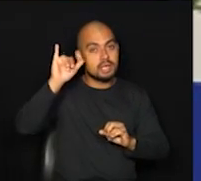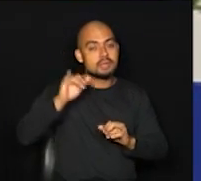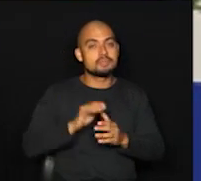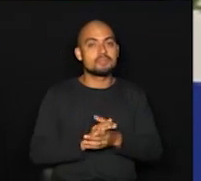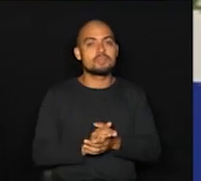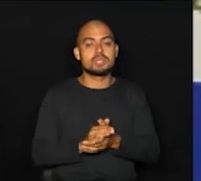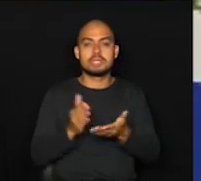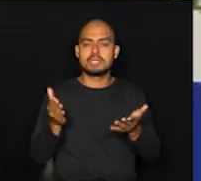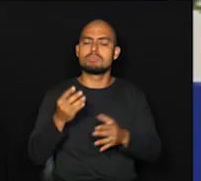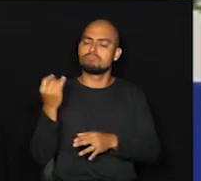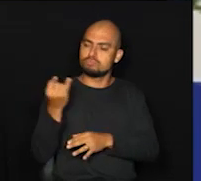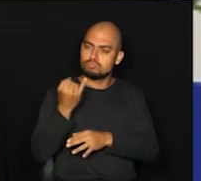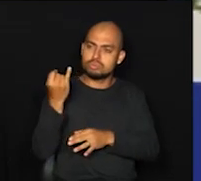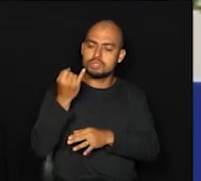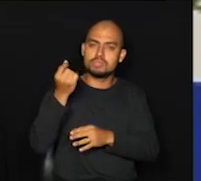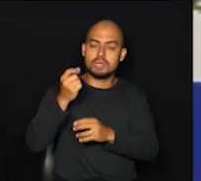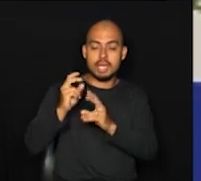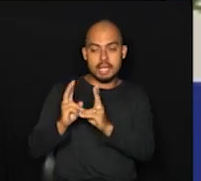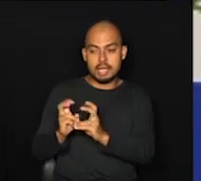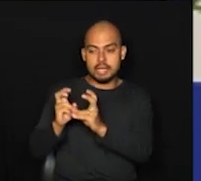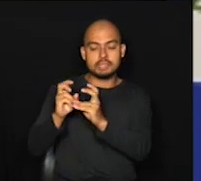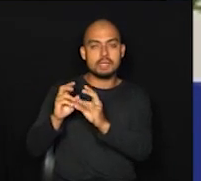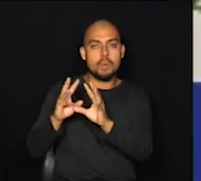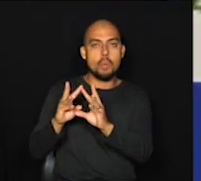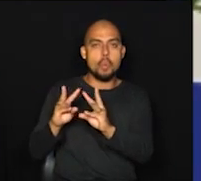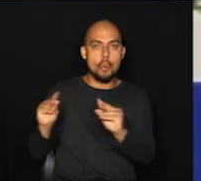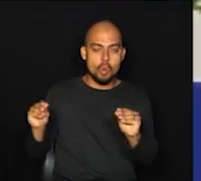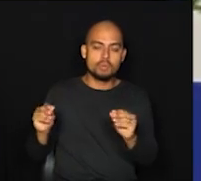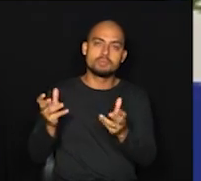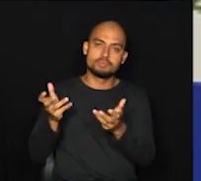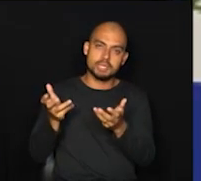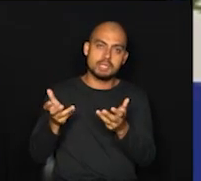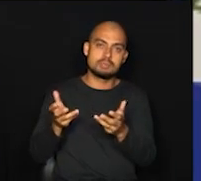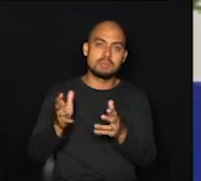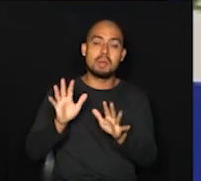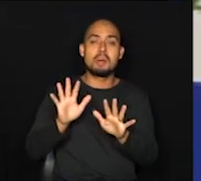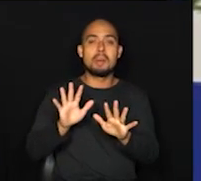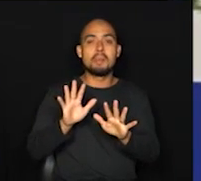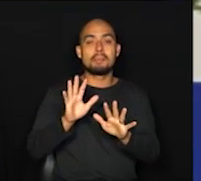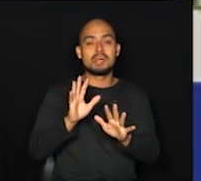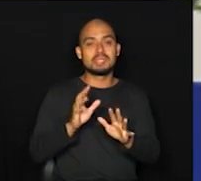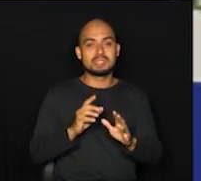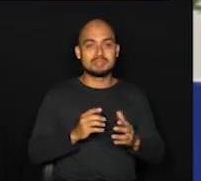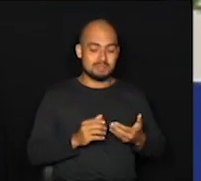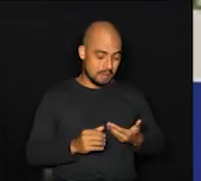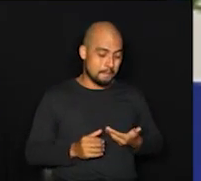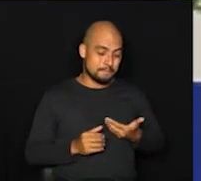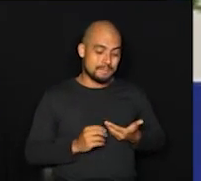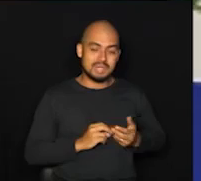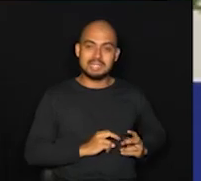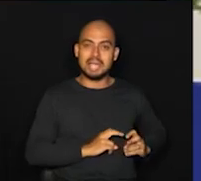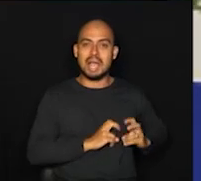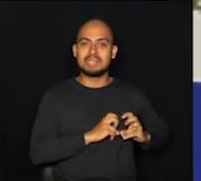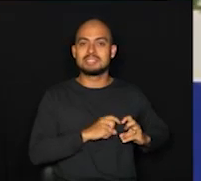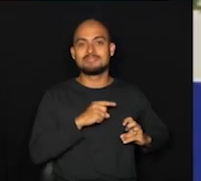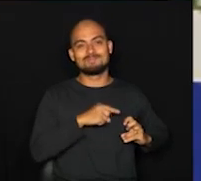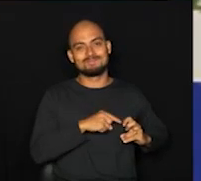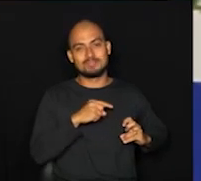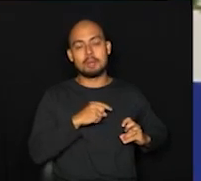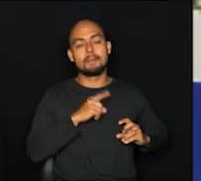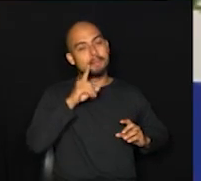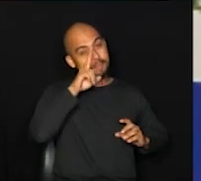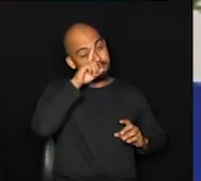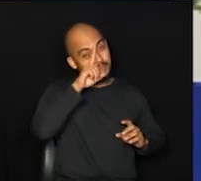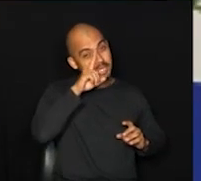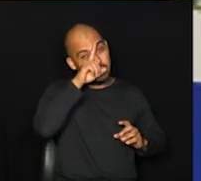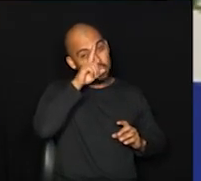com redução importante do câncer de colo uterino. Mas isso não acontece com o câncer de mama. O câncer de mama, ele é mais traiçoeiro, ele é